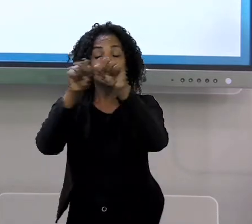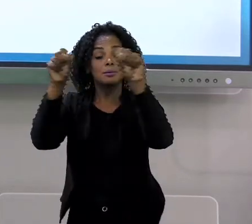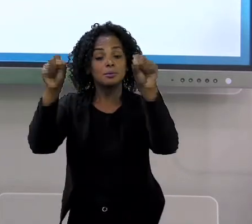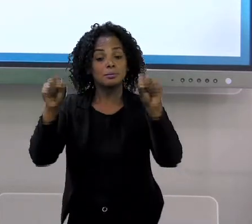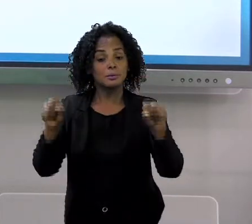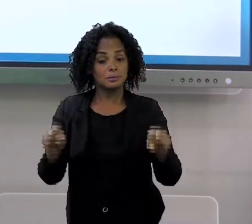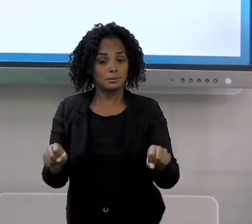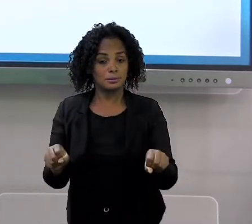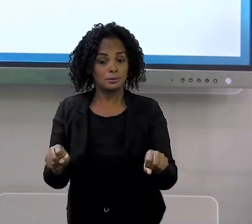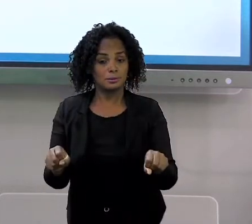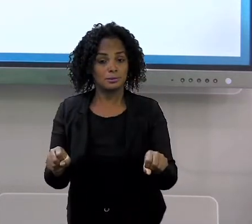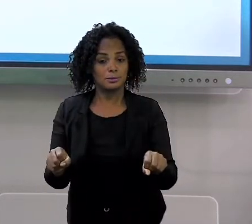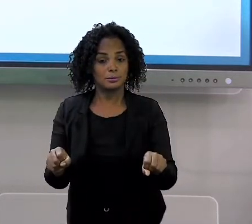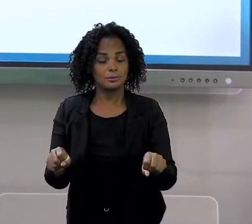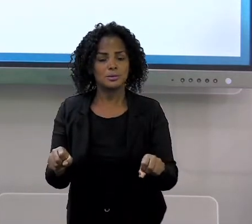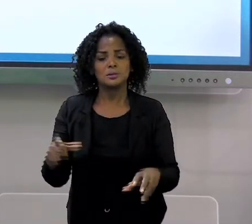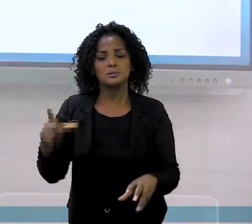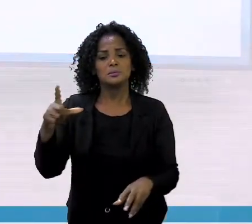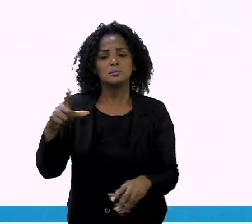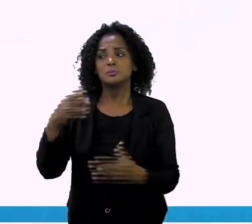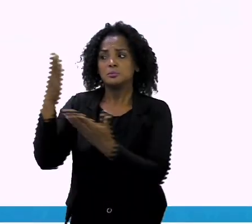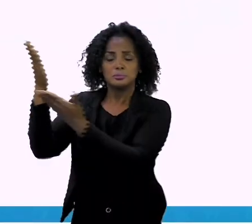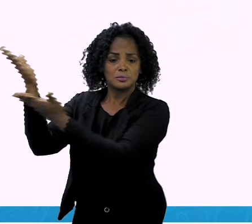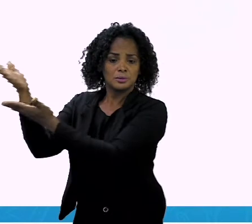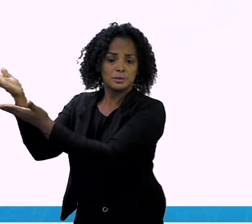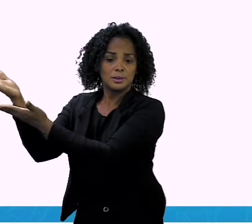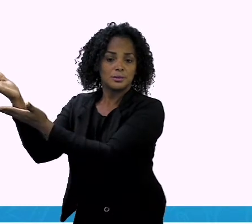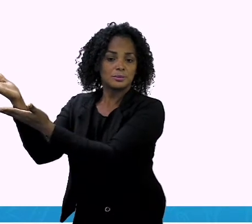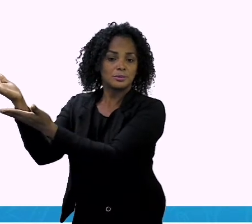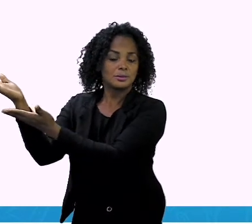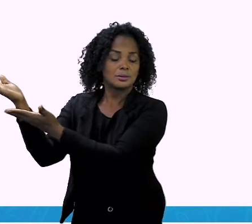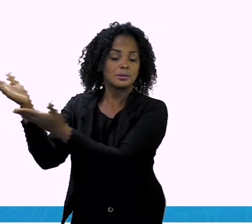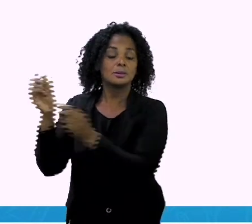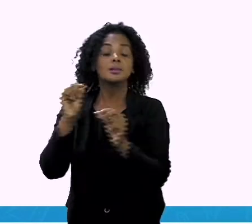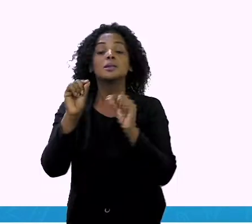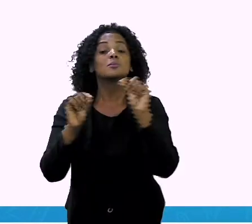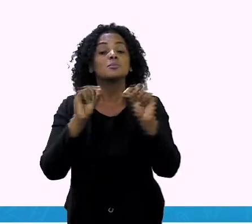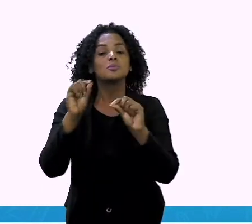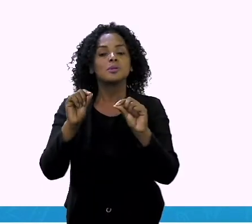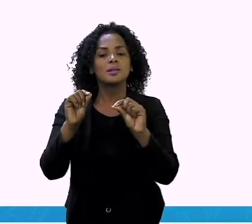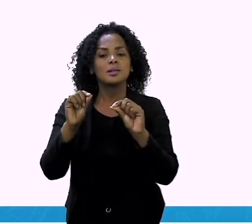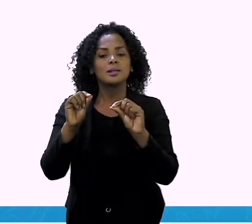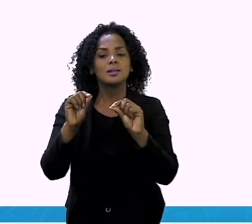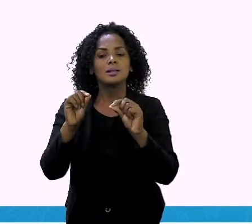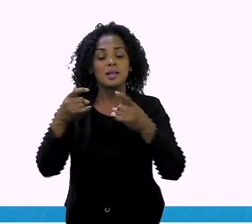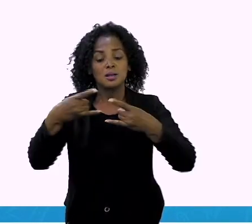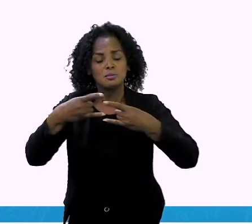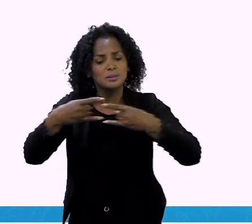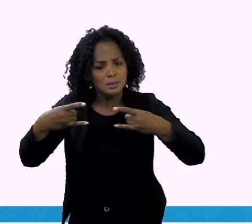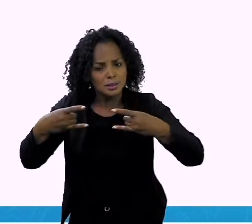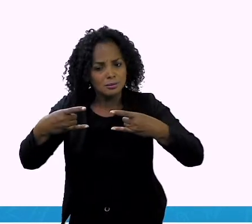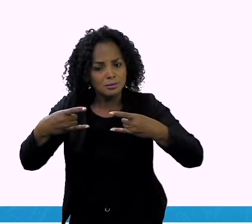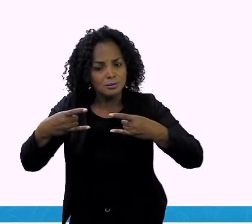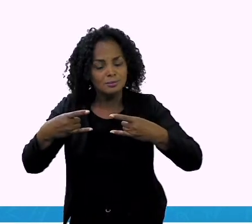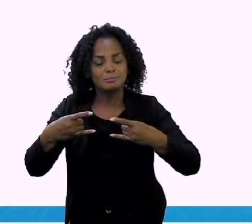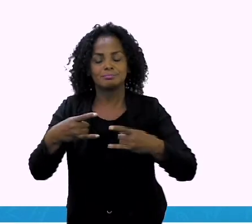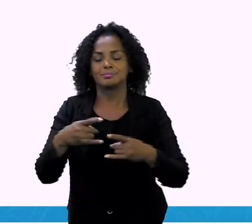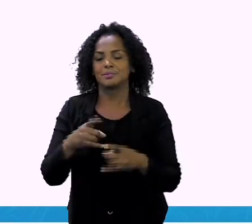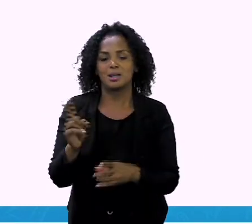sistema monetário. Então, nós temos aqui o quê? Isso aqui é uma cédula? Não. Isso aqui é a